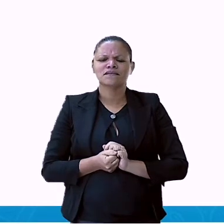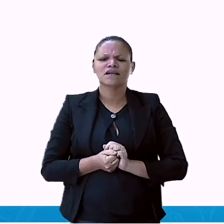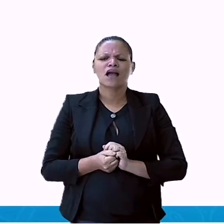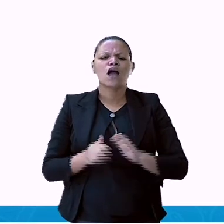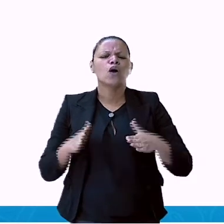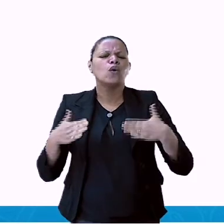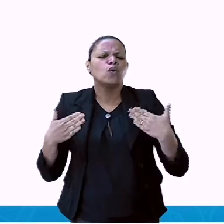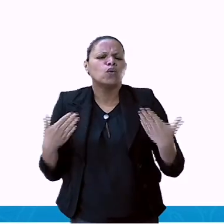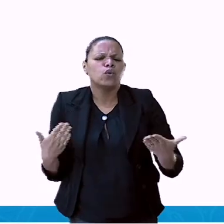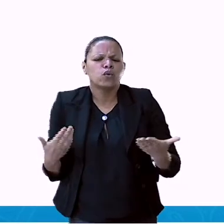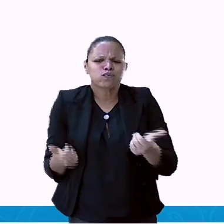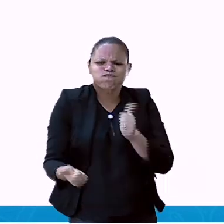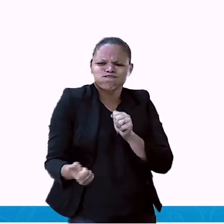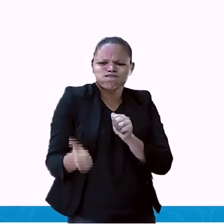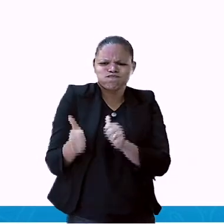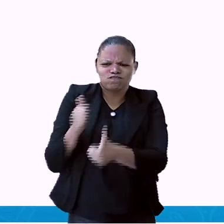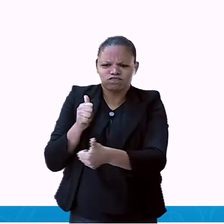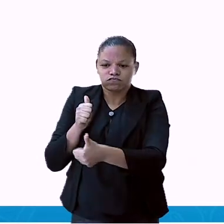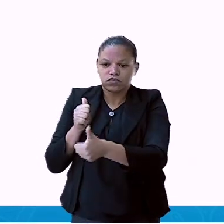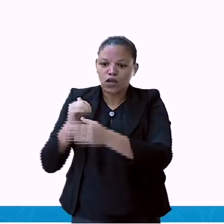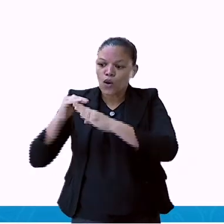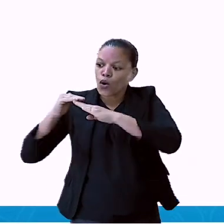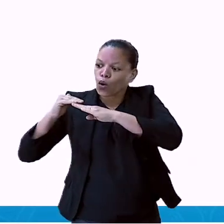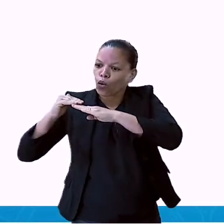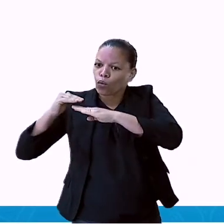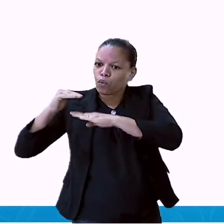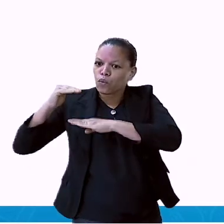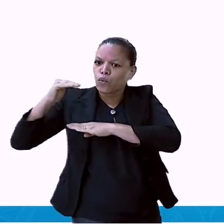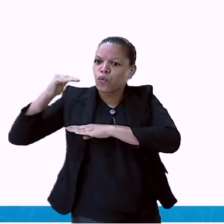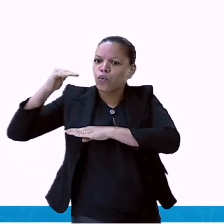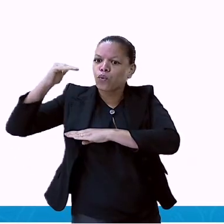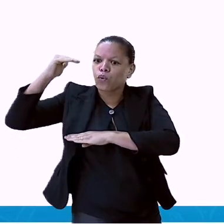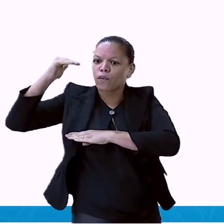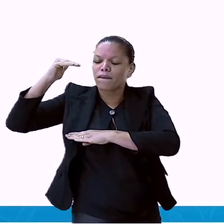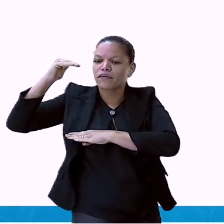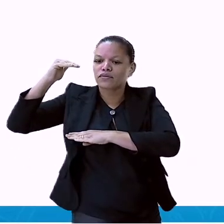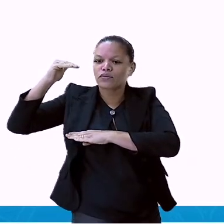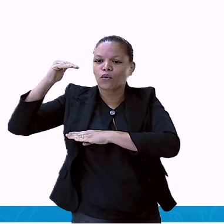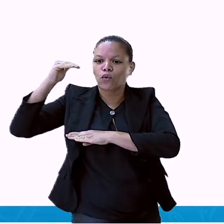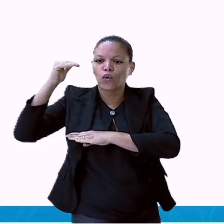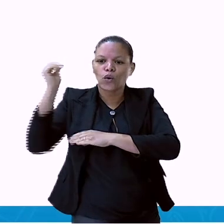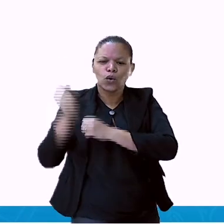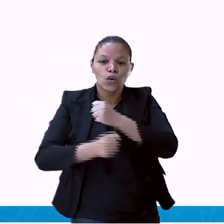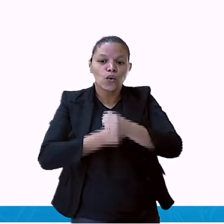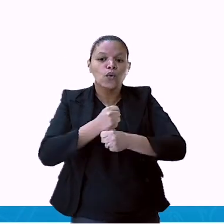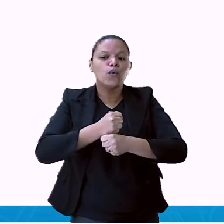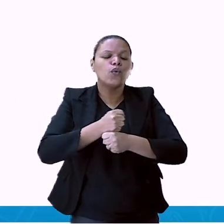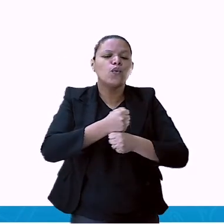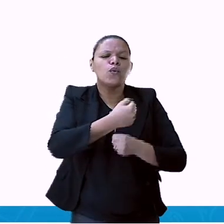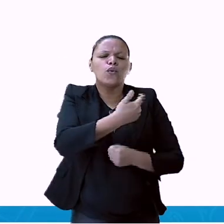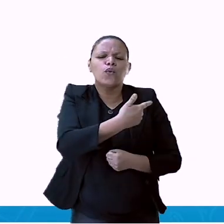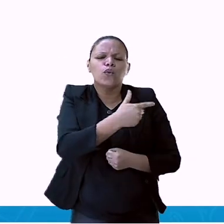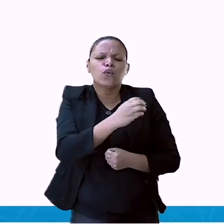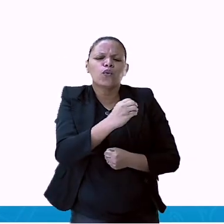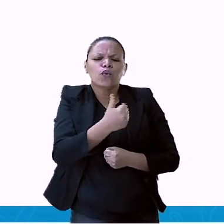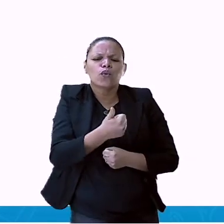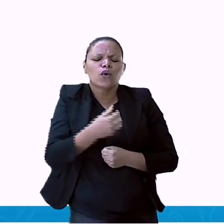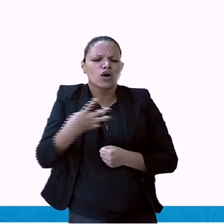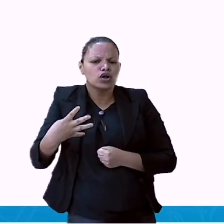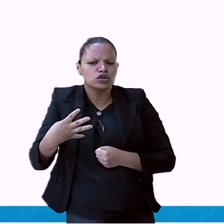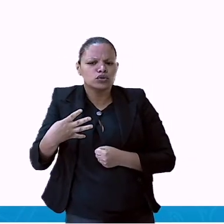teve o maior aumento de praticantes de 2014 para 2017?